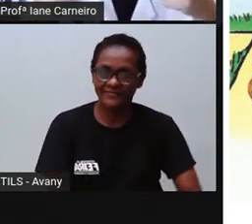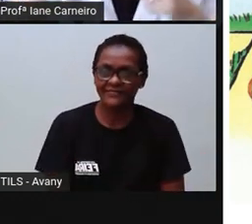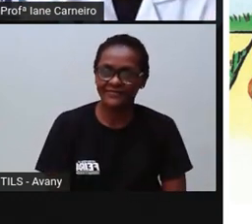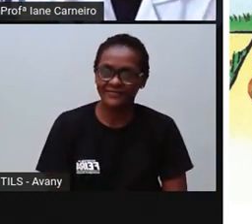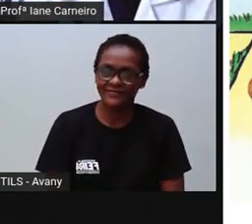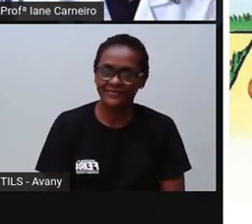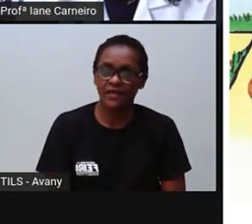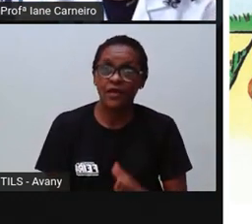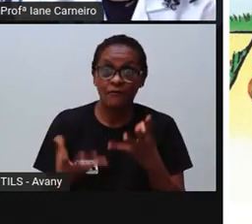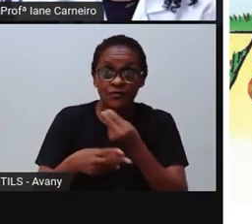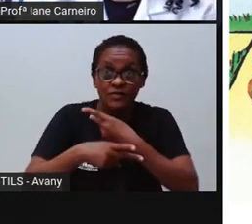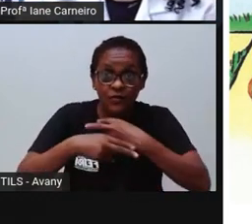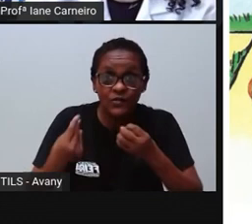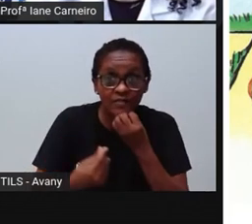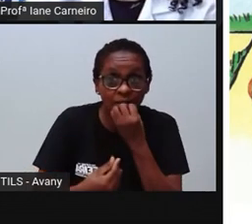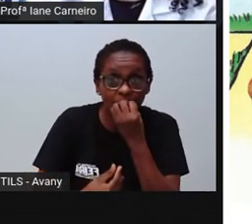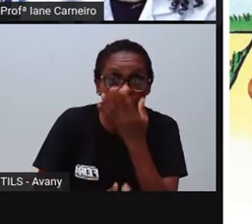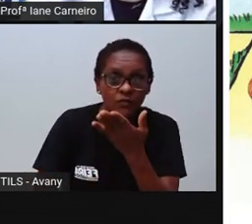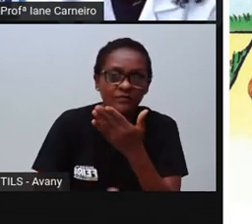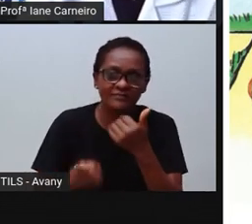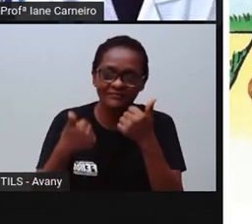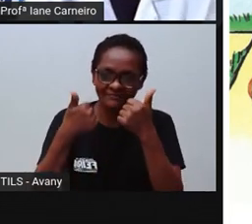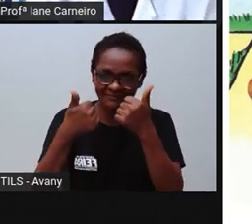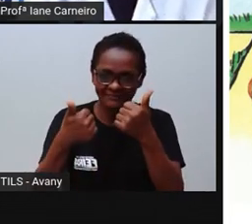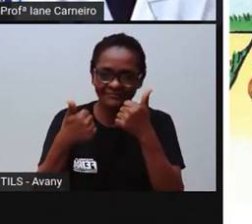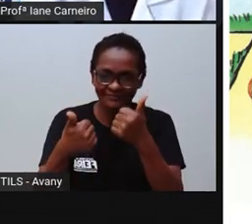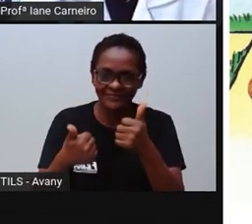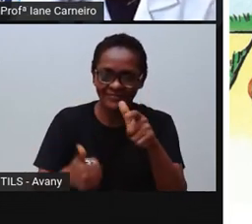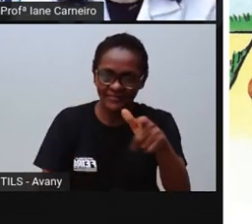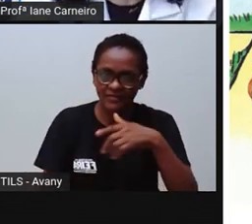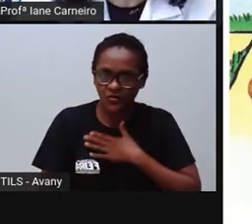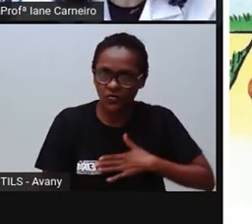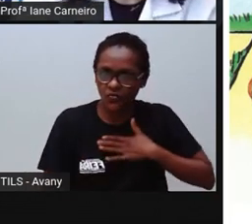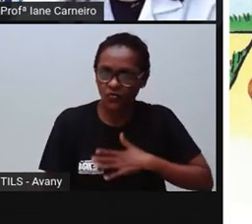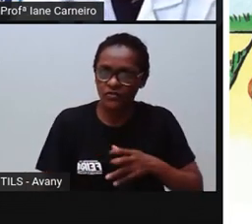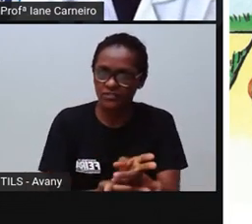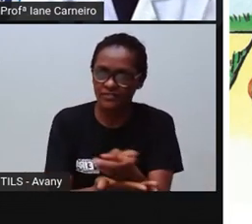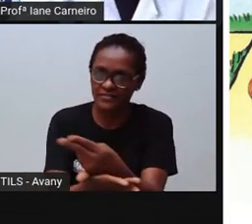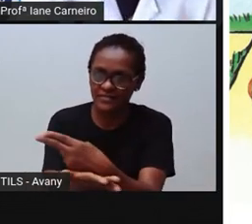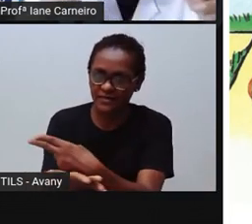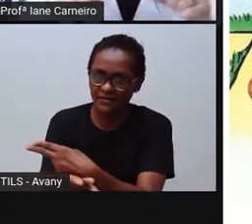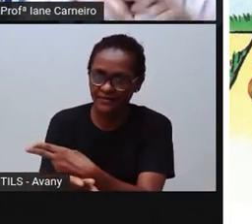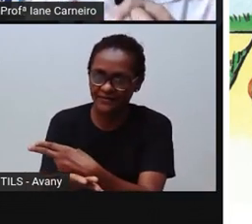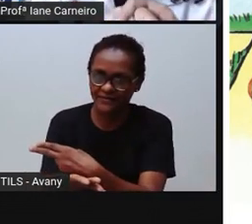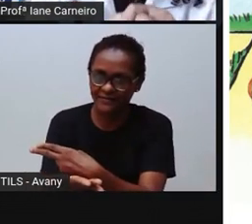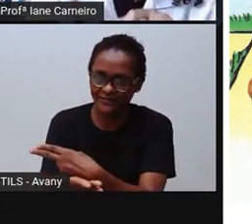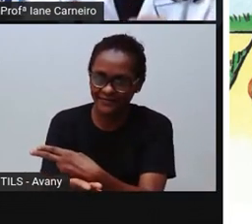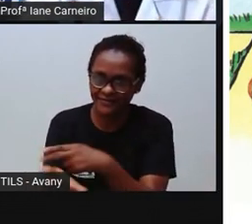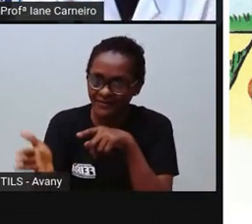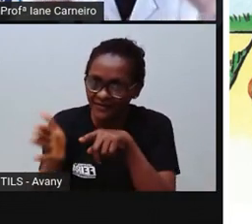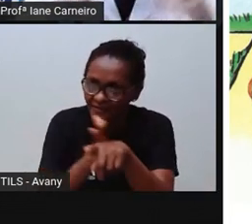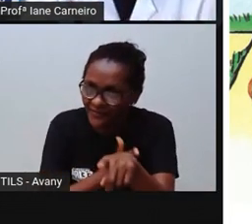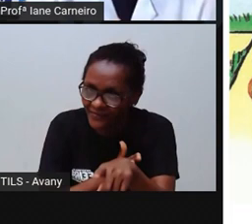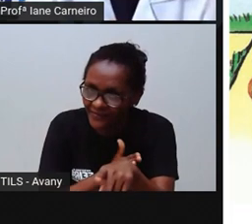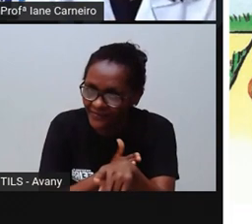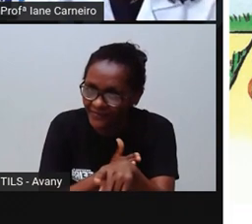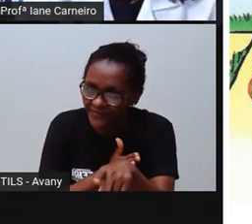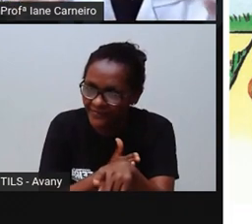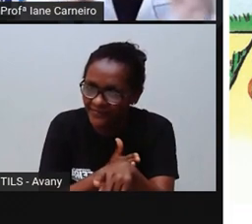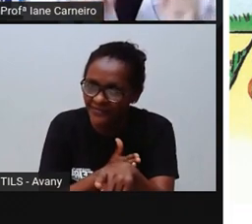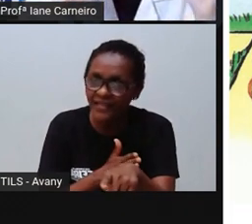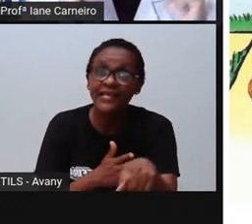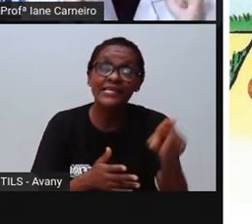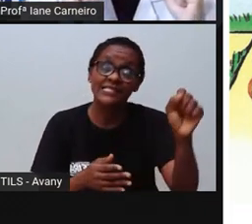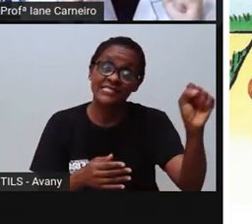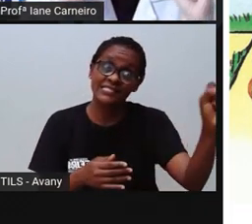boa nossa mão pode fazer, né? Você gosta de desenhar? Então se você gosta de desenhar, gosta de escrever,